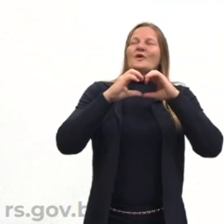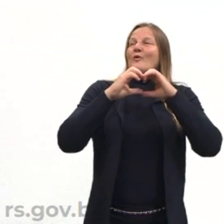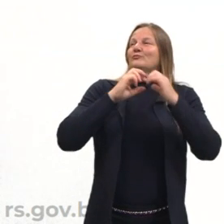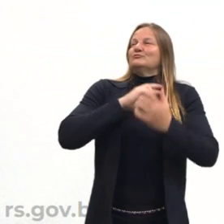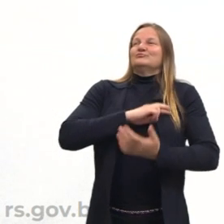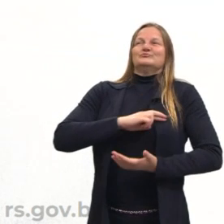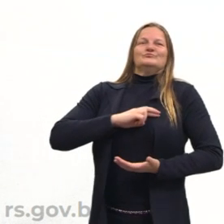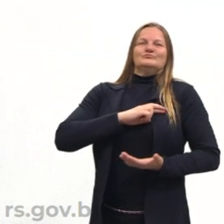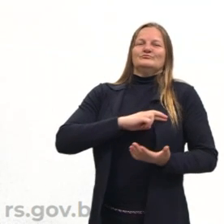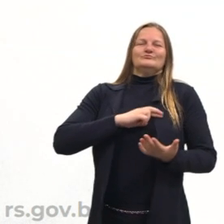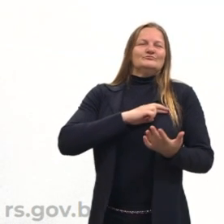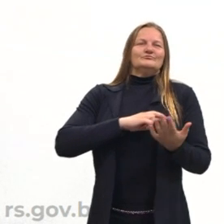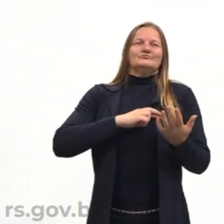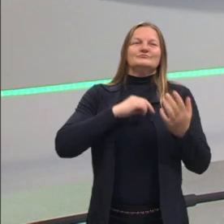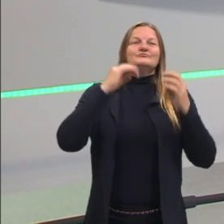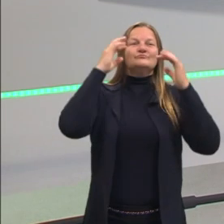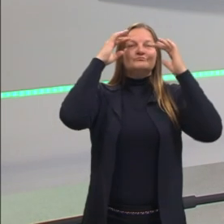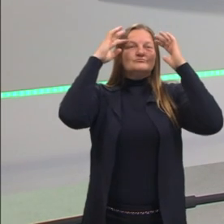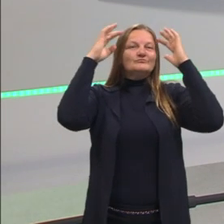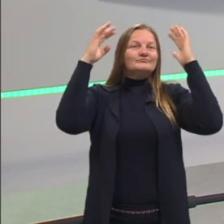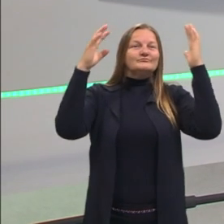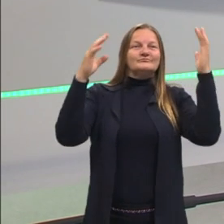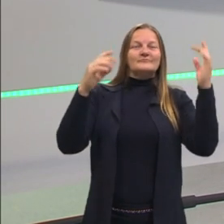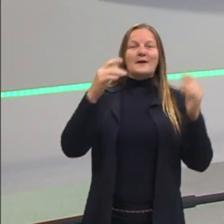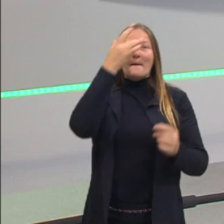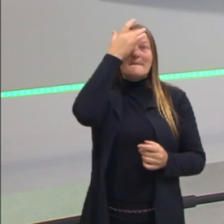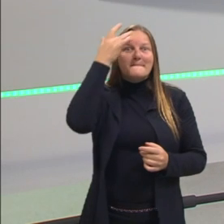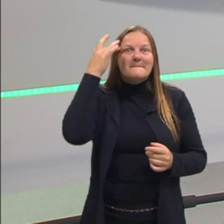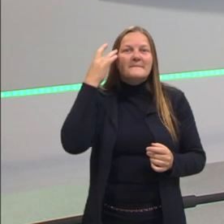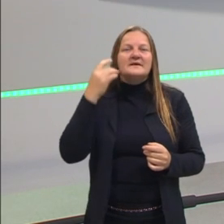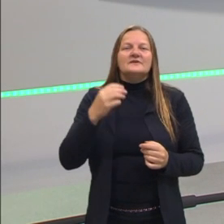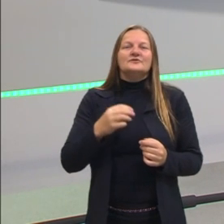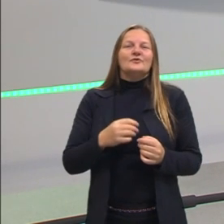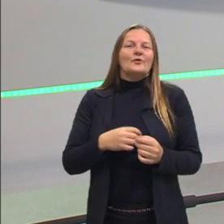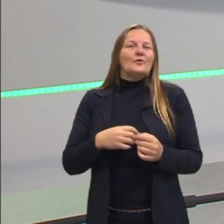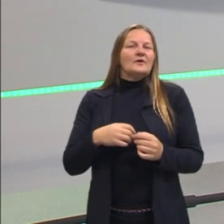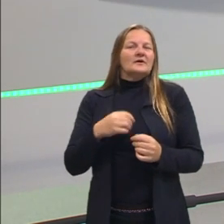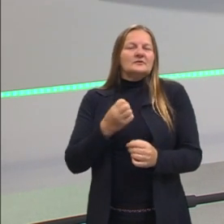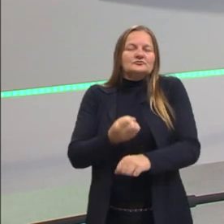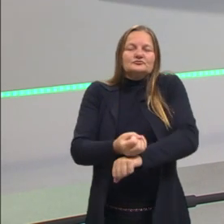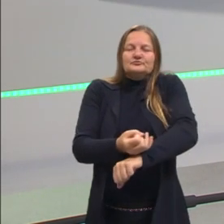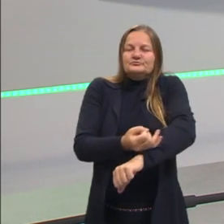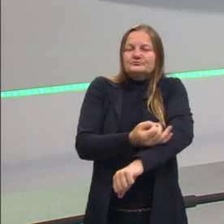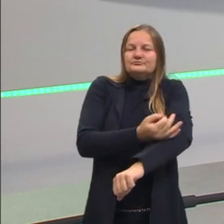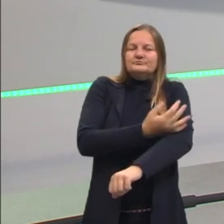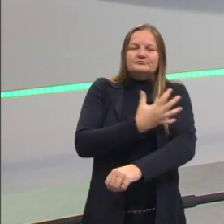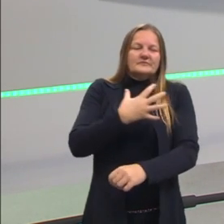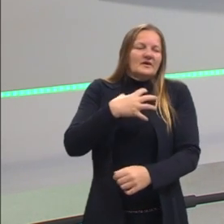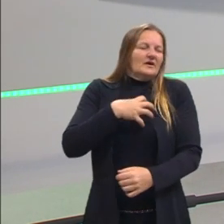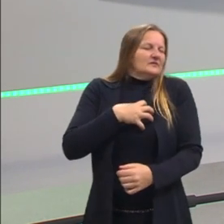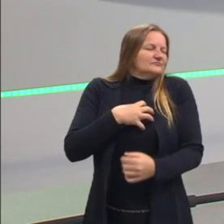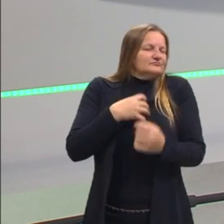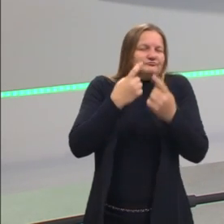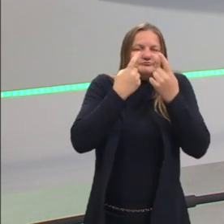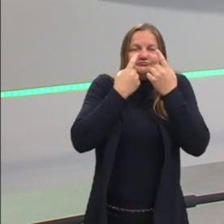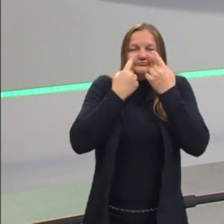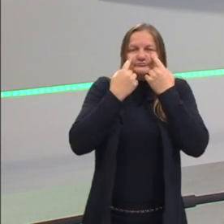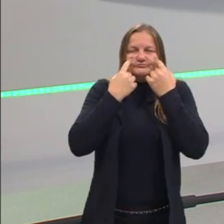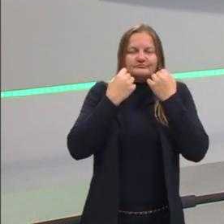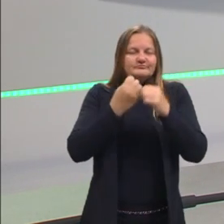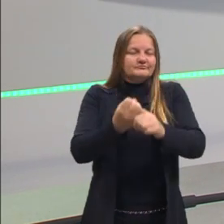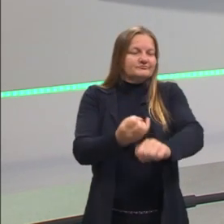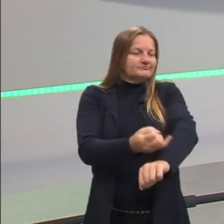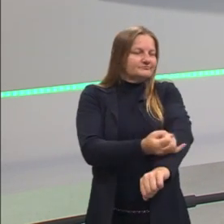até hoje nós usamos essa identificação quando uma pessoa é emotiva, ela tem um sentimentalismo, ela age pelas